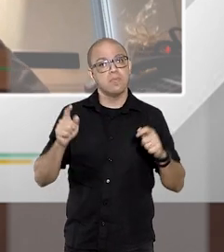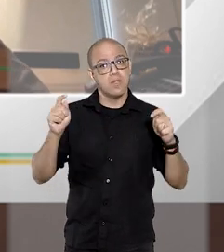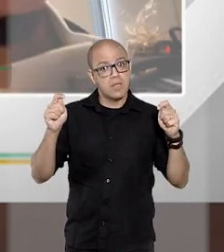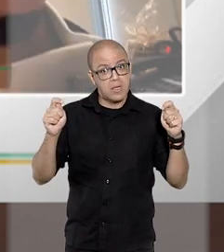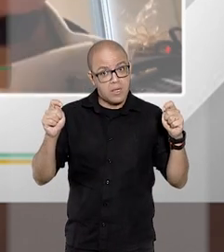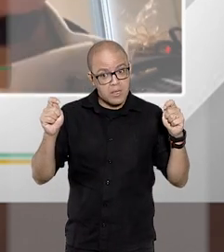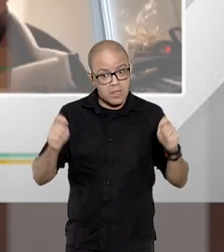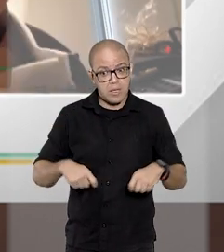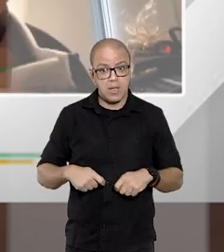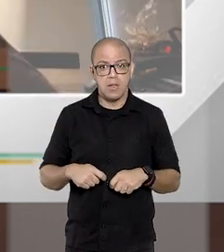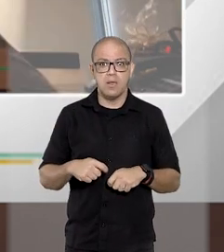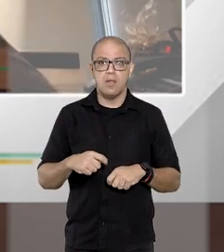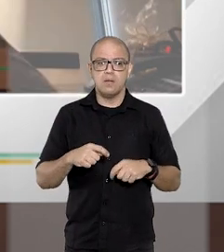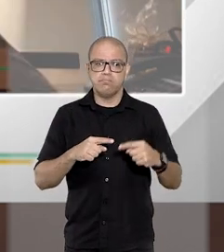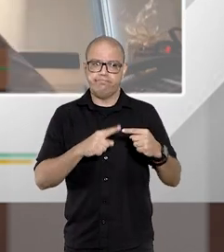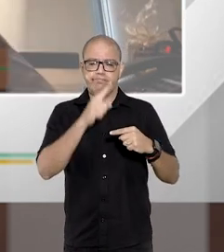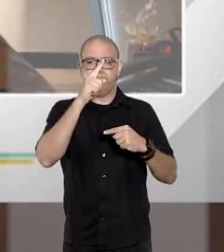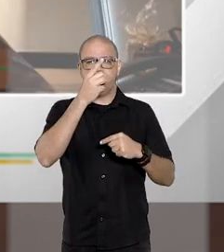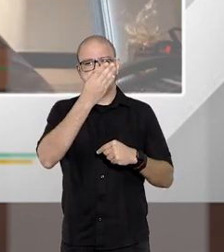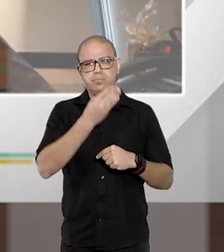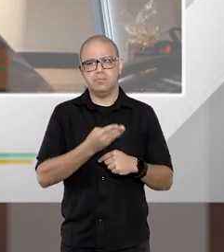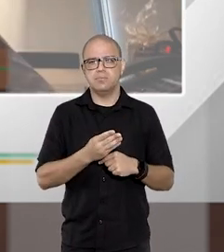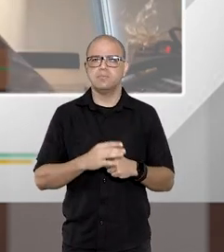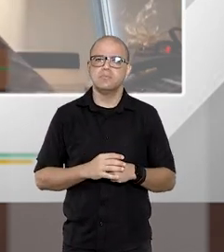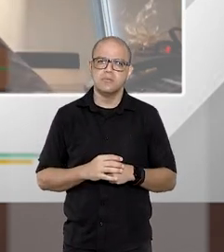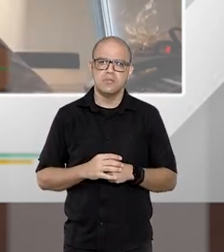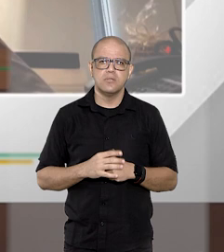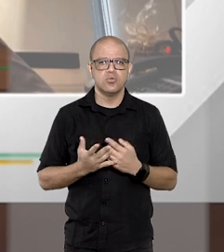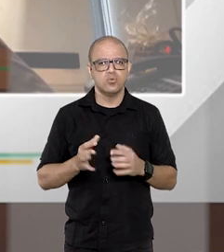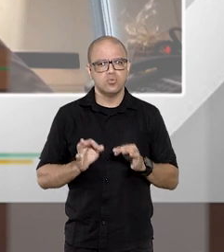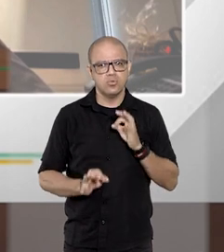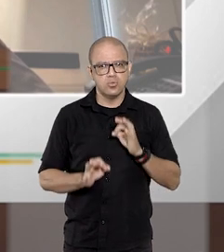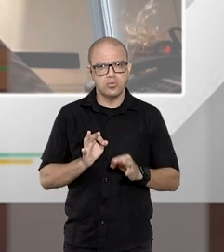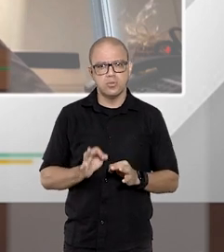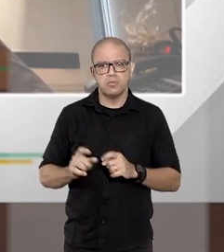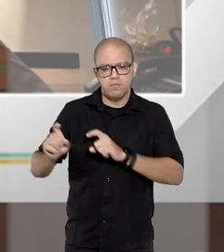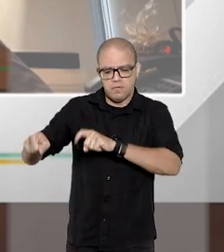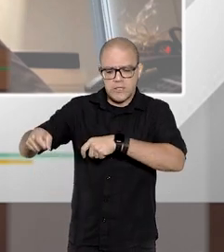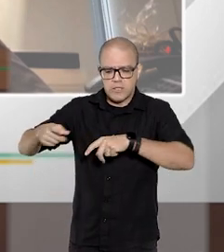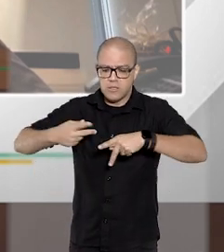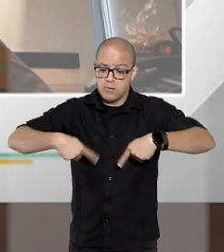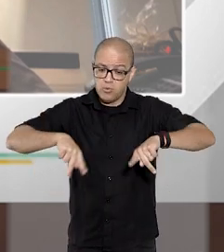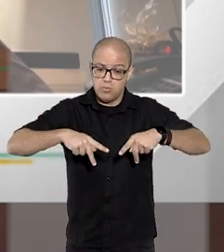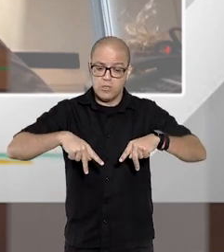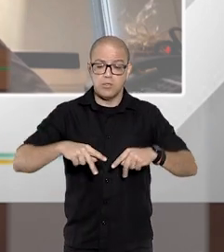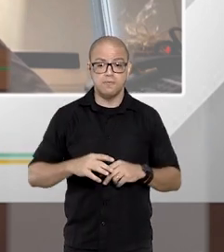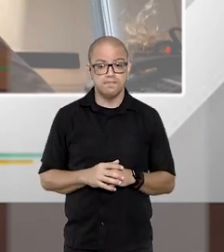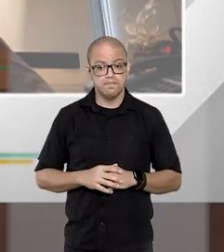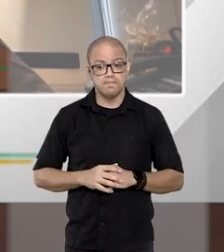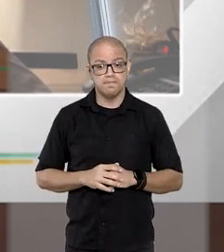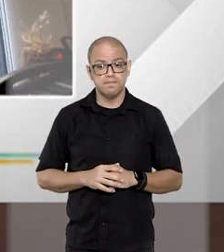pode desnaturar por assim dizer a essência dos Juizados de Fazenda Pública.